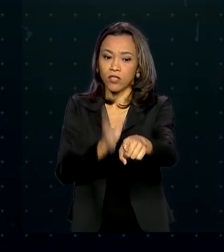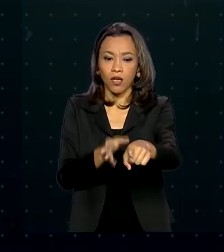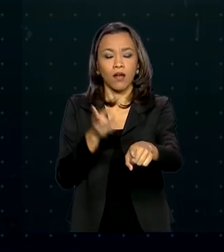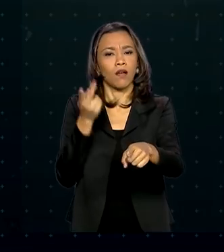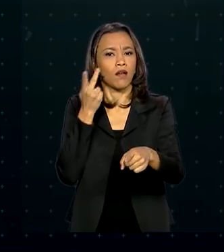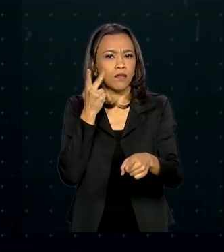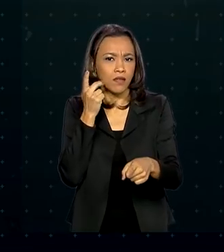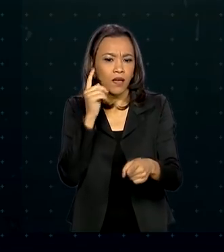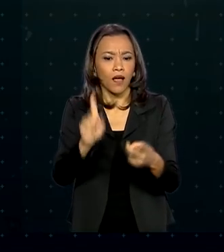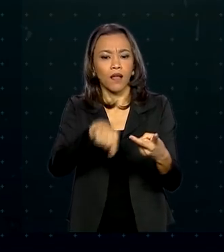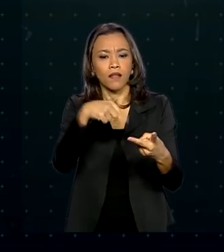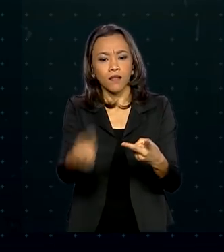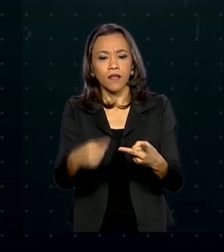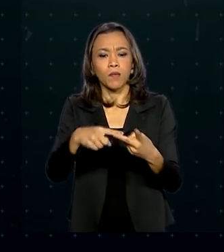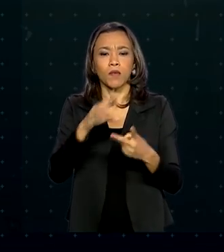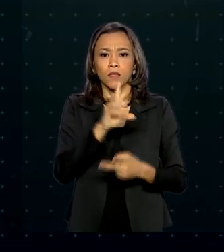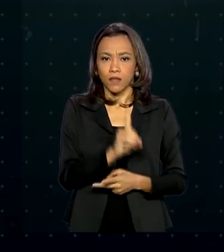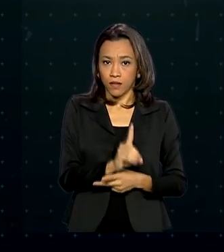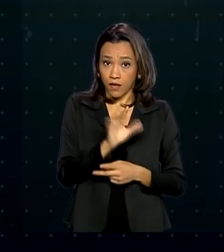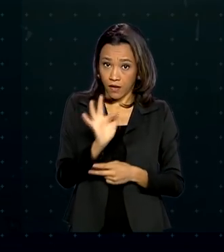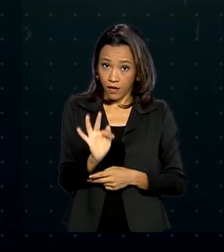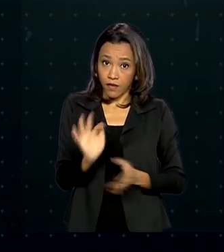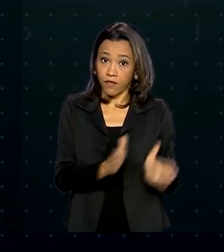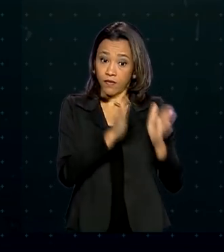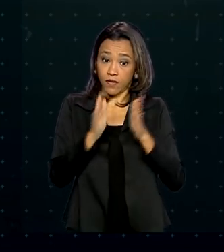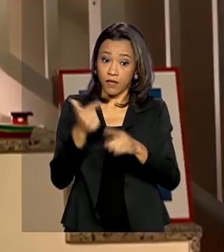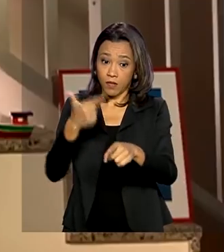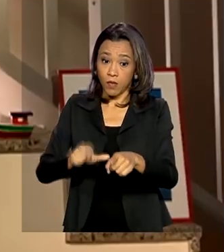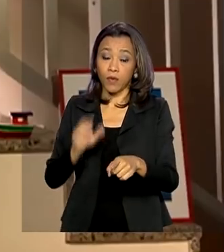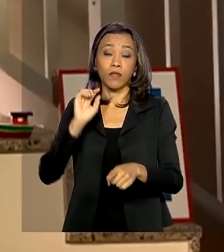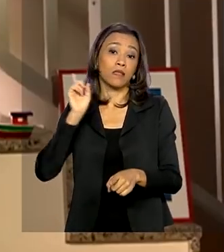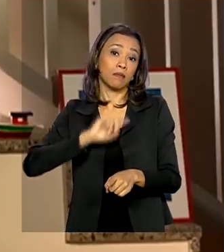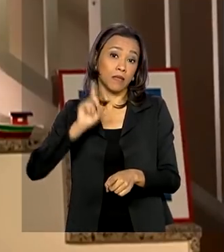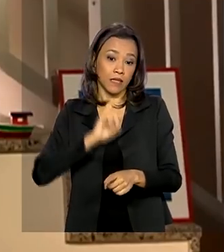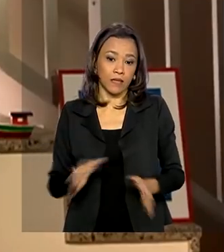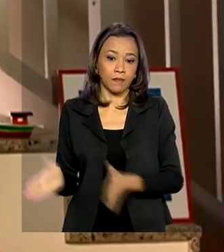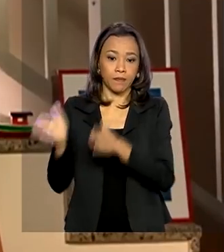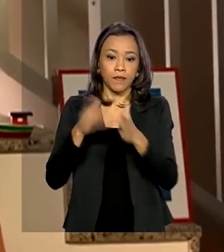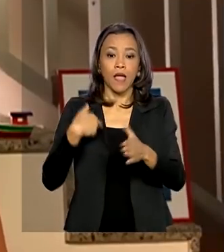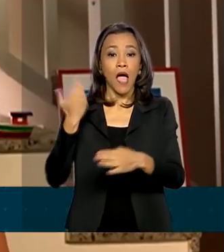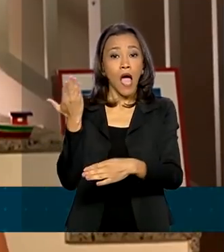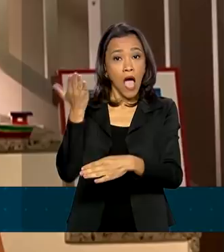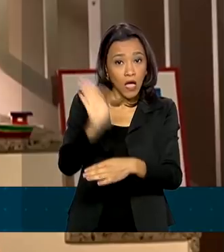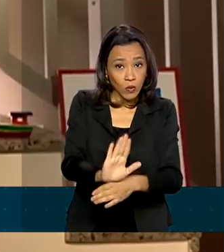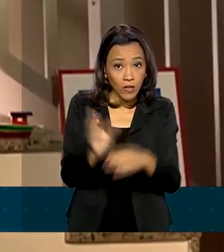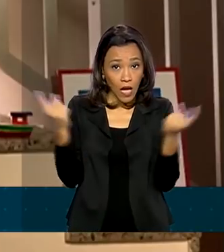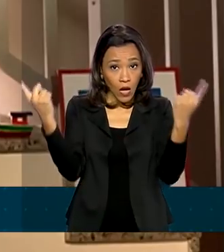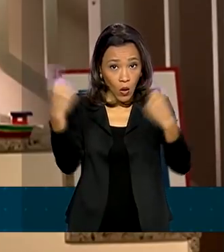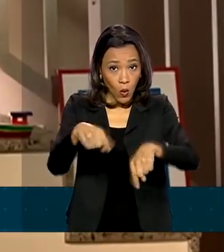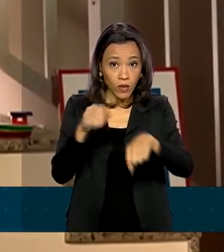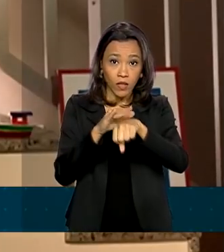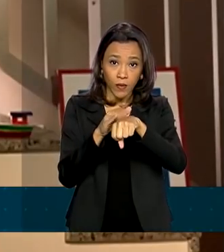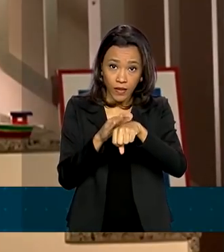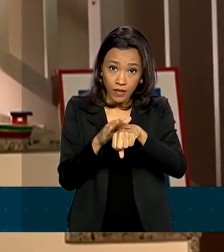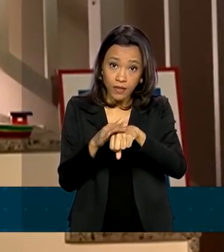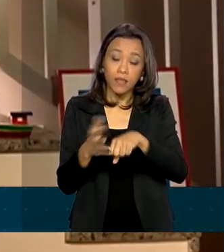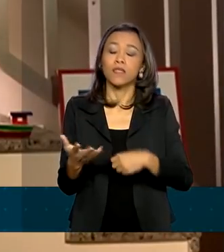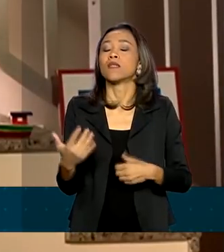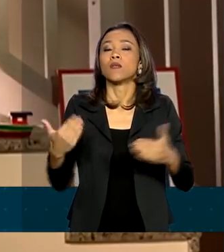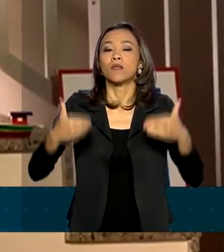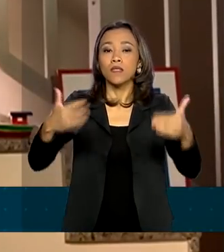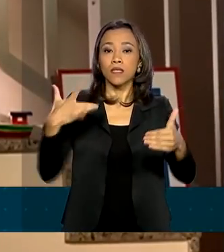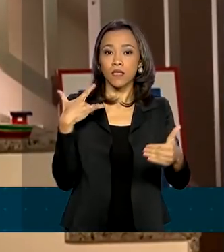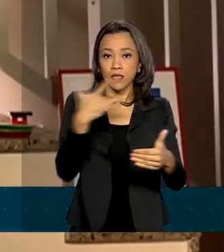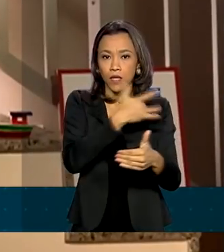seguidos do Ceará, Distrito Federal e Minas Gerais. Para ajudar no combate à doença, o Ministério da Saúde anunciou que vai